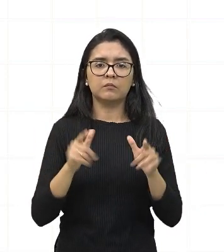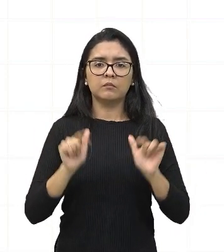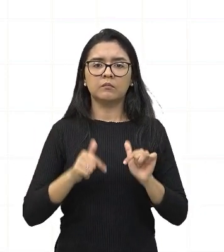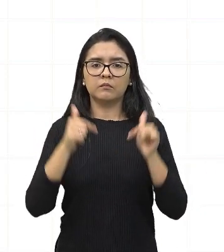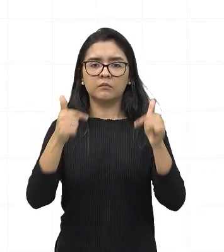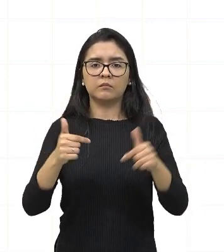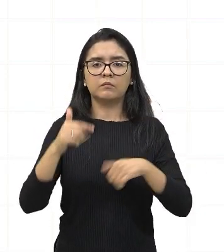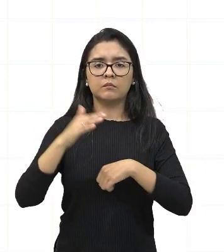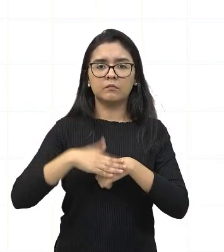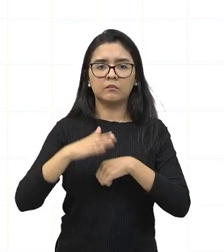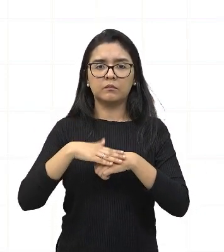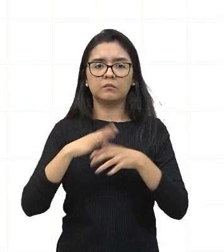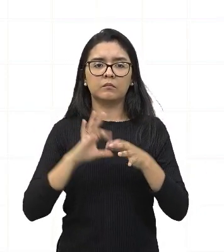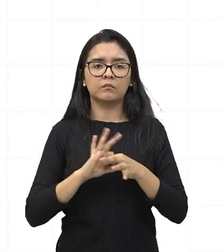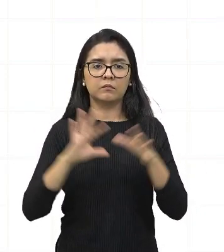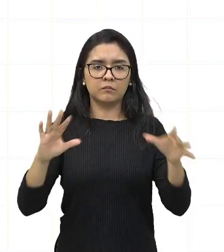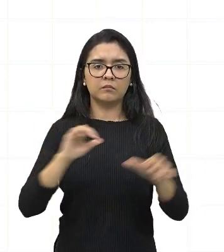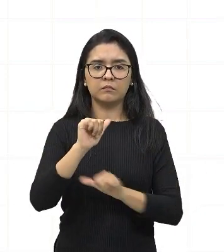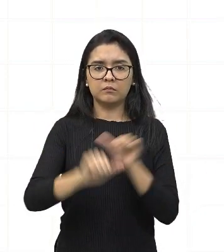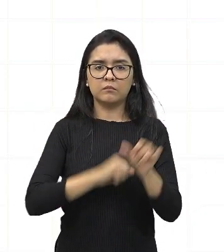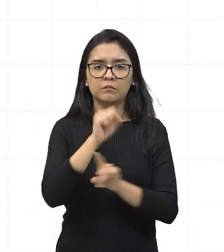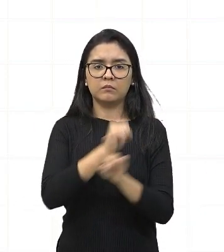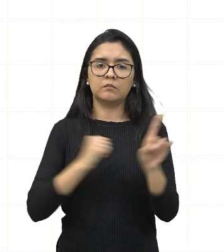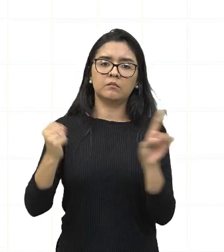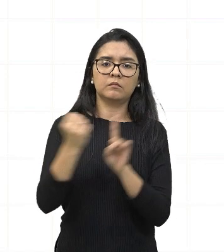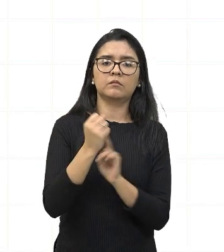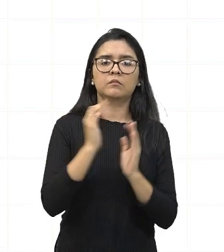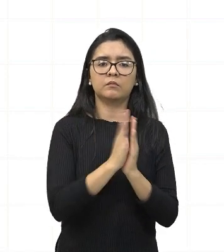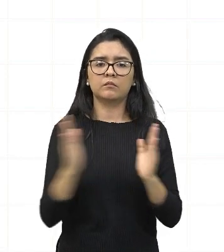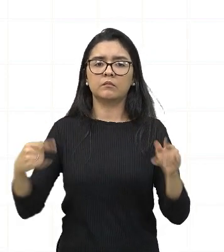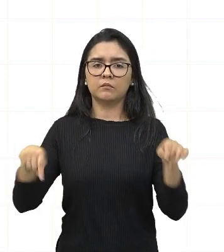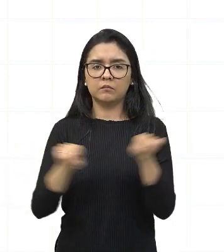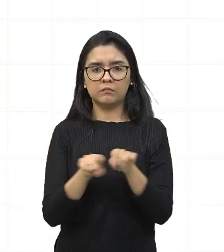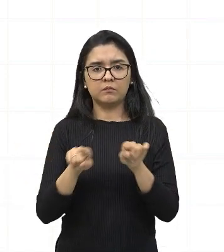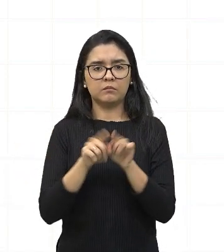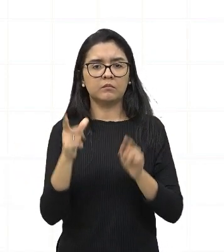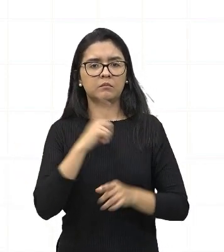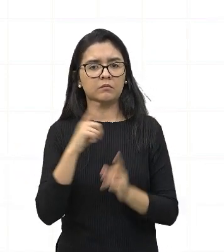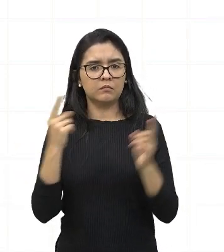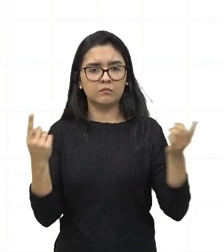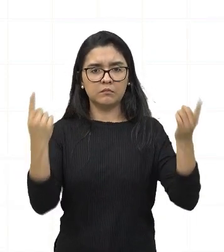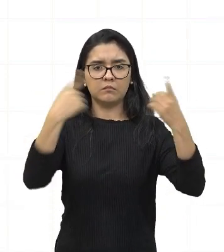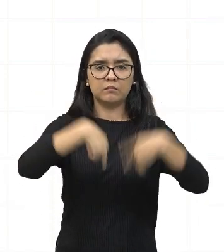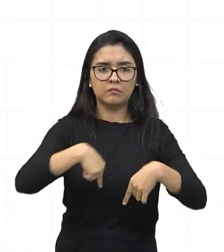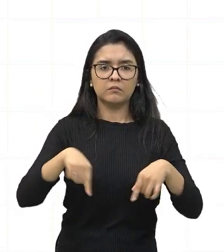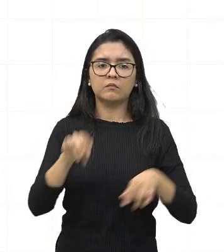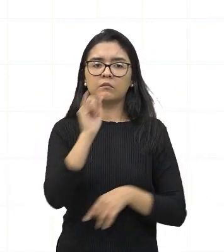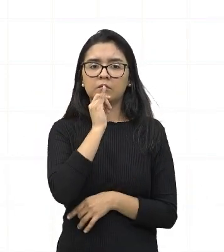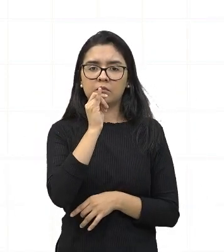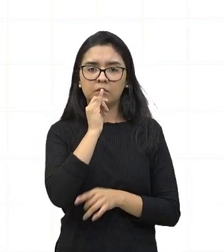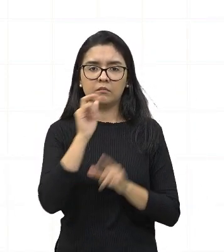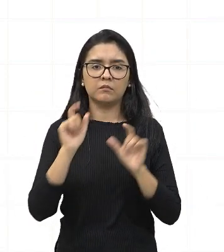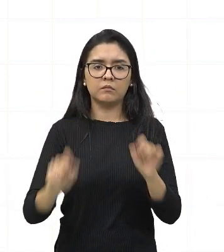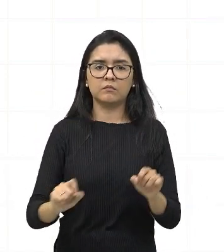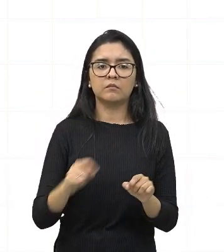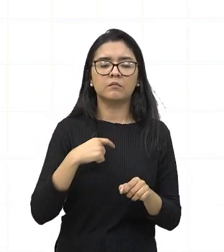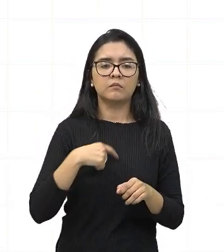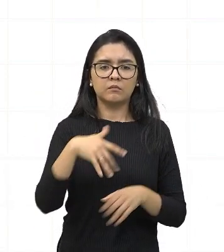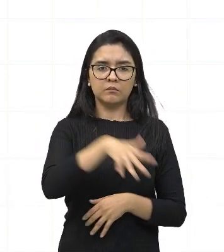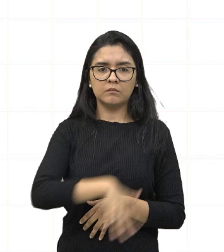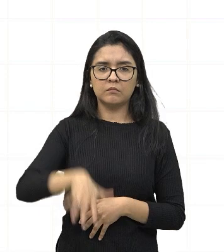sociais, esses processos também geraram desafios como a fragmentação territorial,